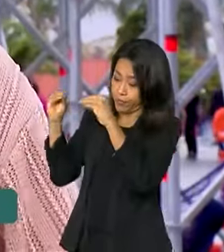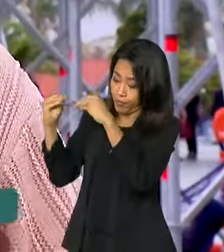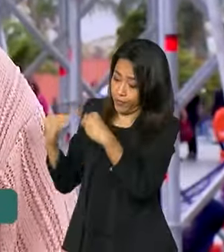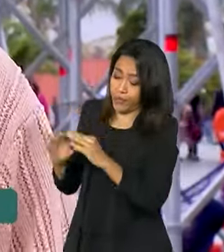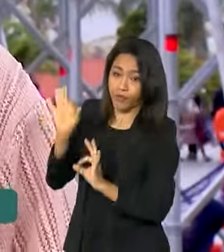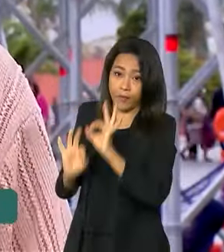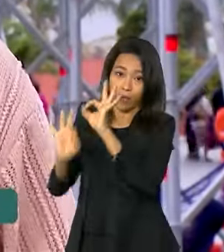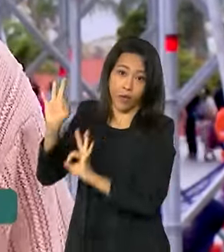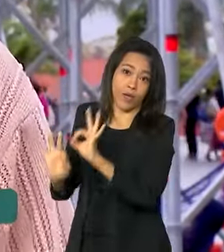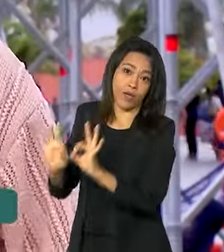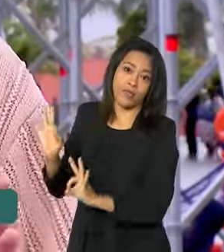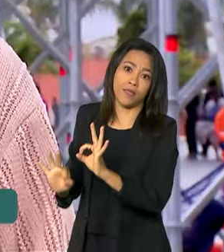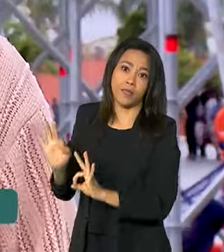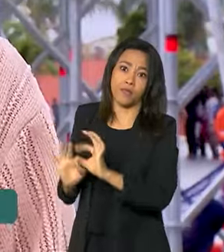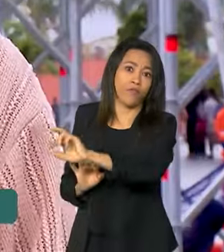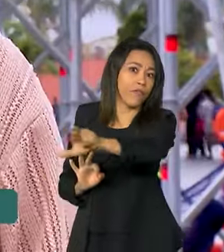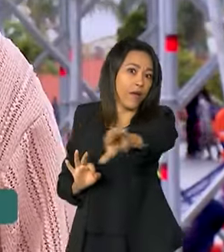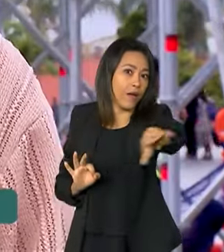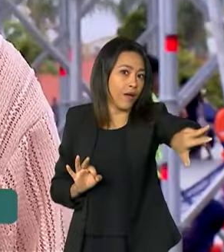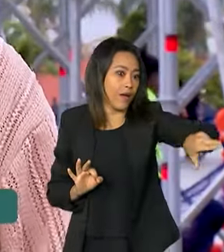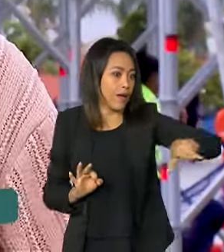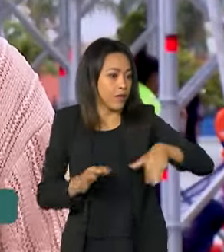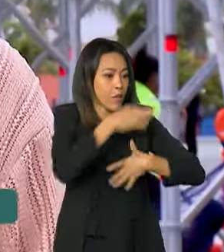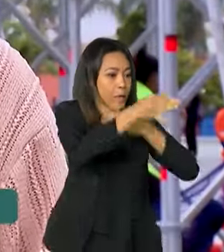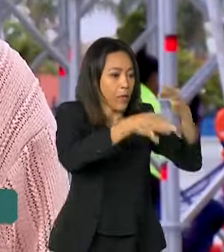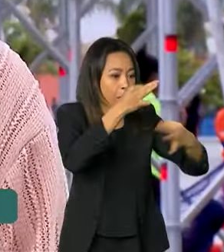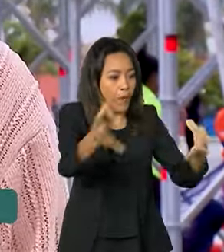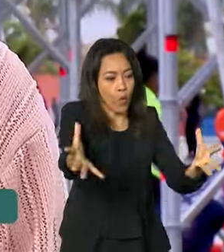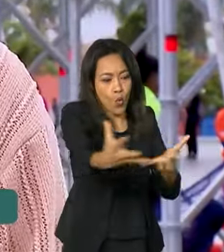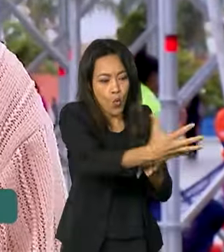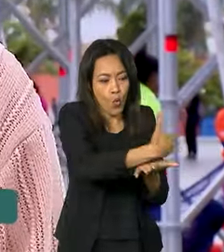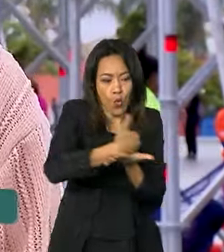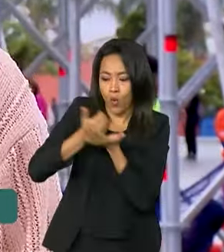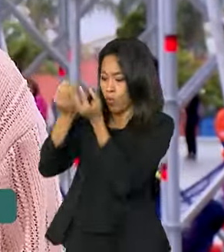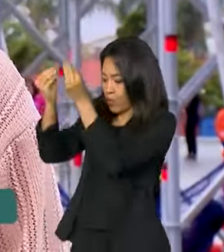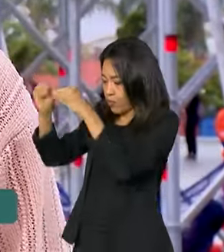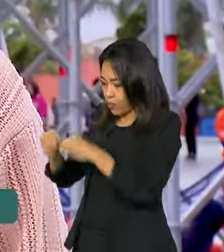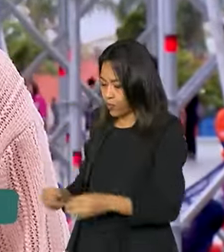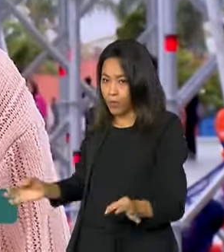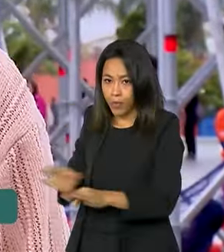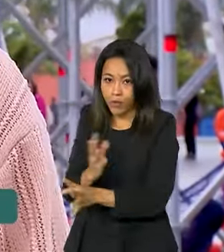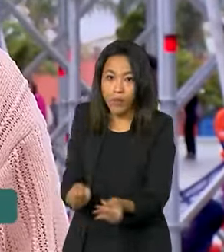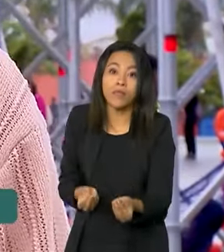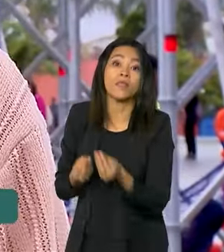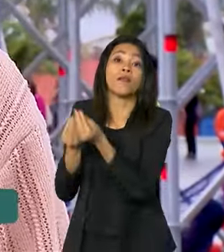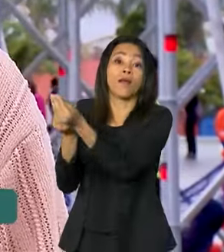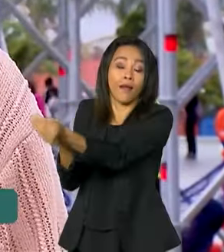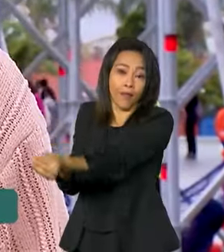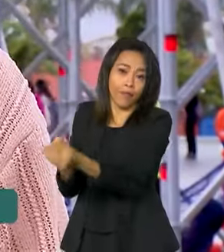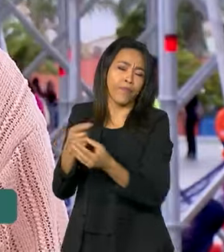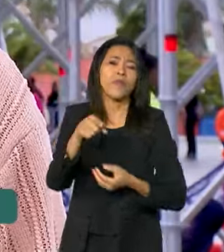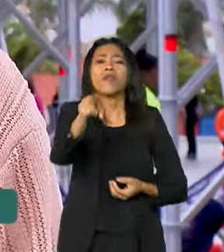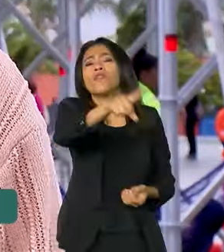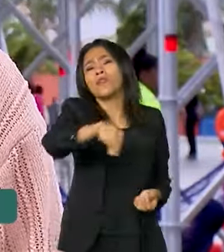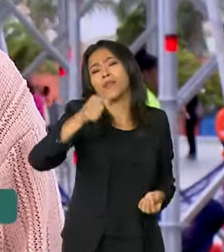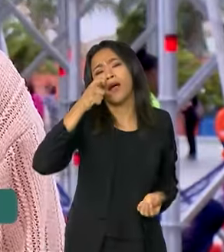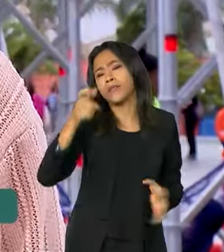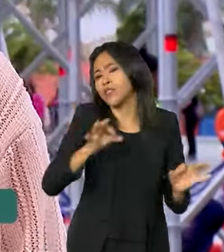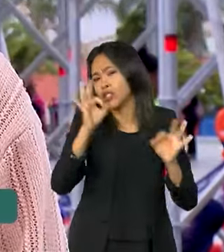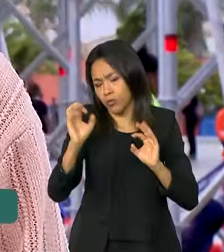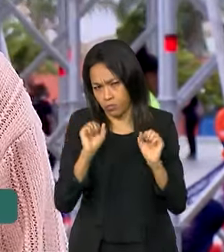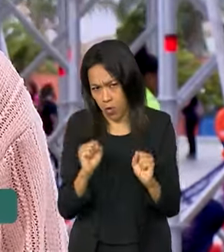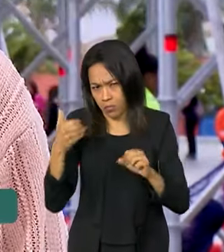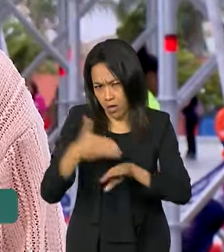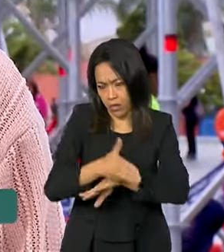sistematizando a muitas mãos. E agora, vamos entregar o encerramento dessa cúpula. E a população que estiver ouvindo a gente nesse momento, ela vai